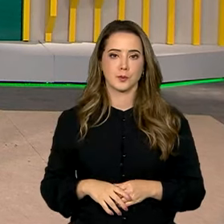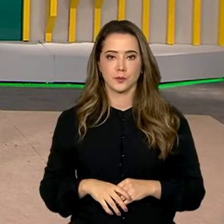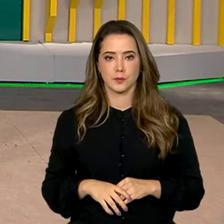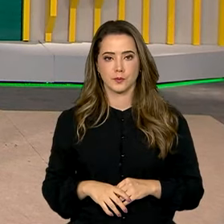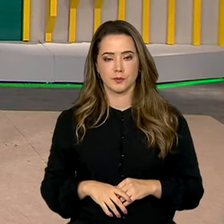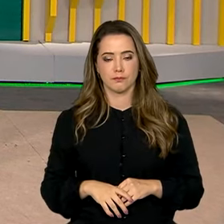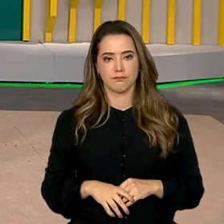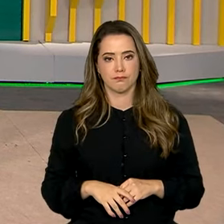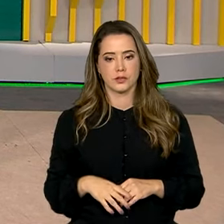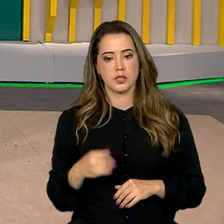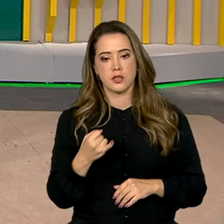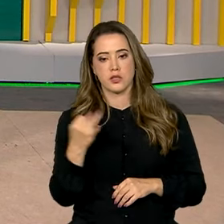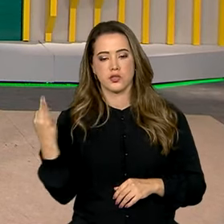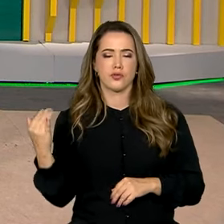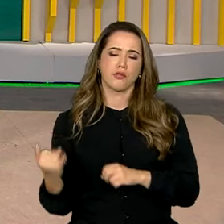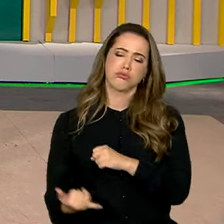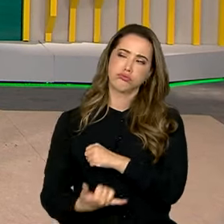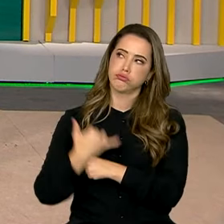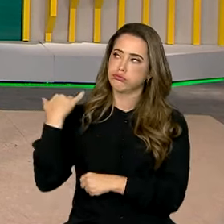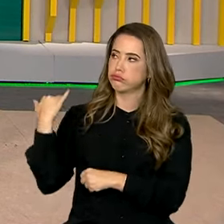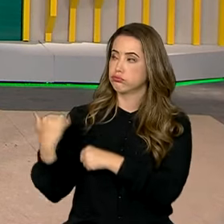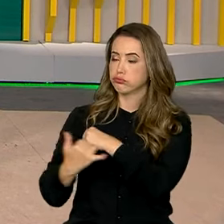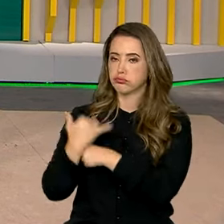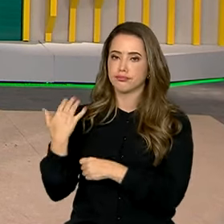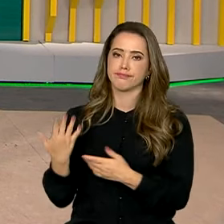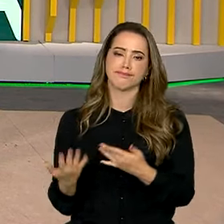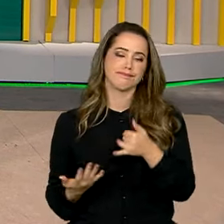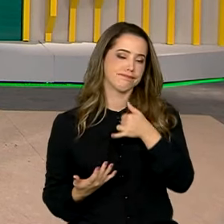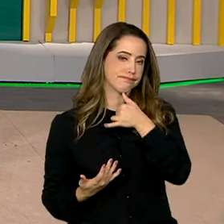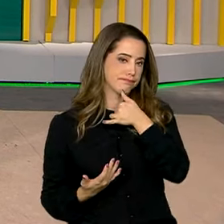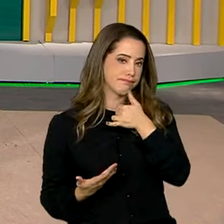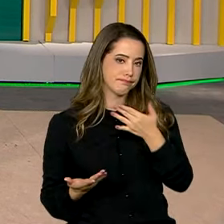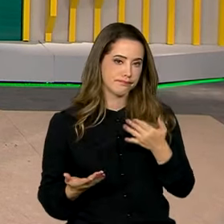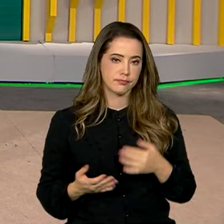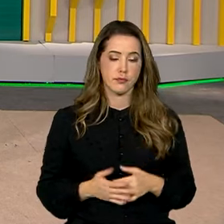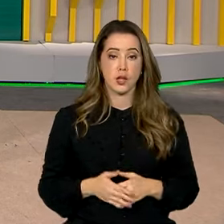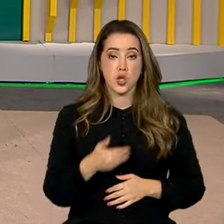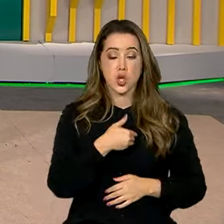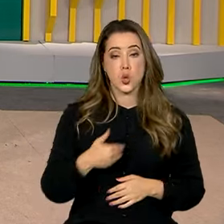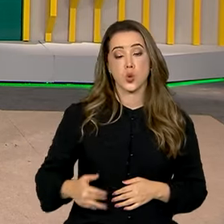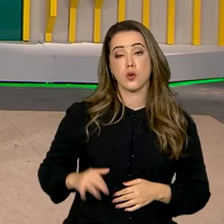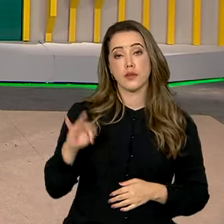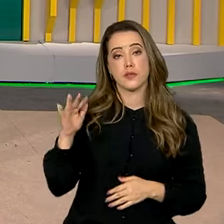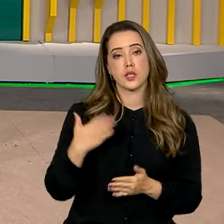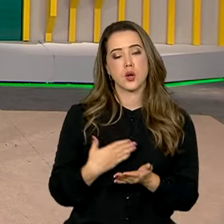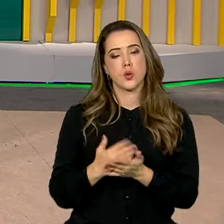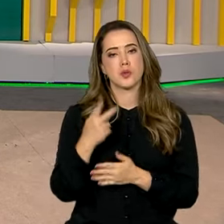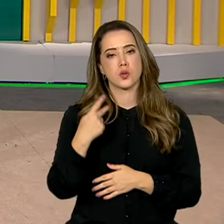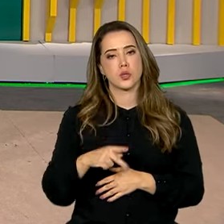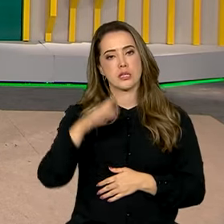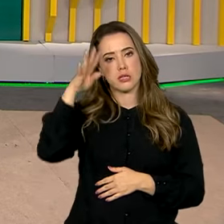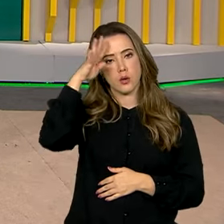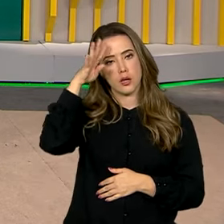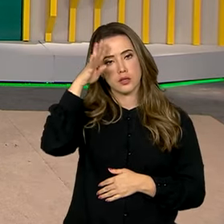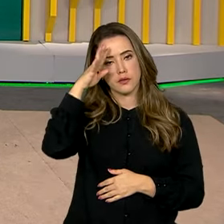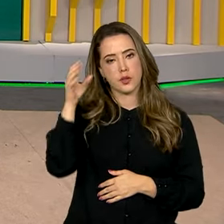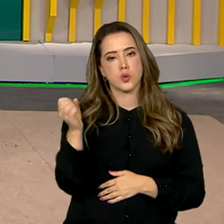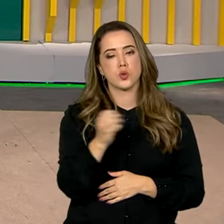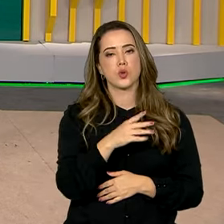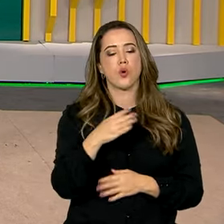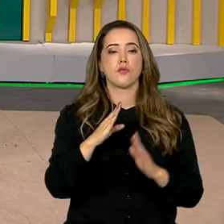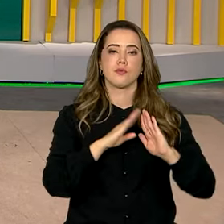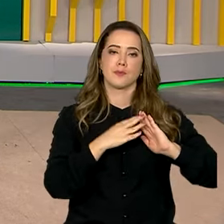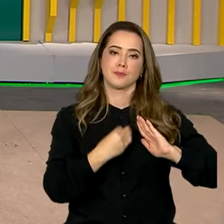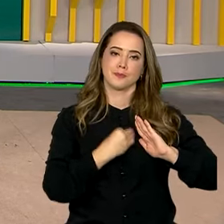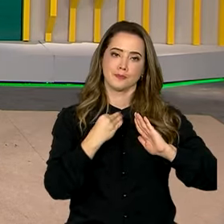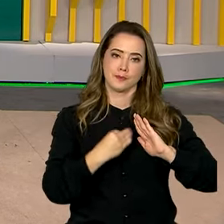E tá cheio de golpe assim, né Ana? Infelizmente, né Robert? Verdade. O governo federal deu início nesta quarta-feira ao novo Minha